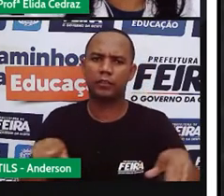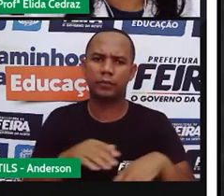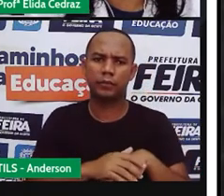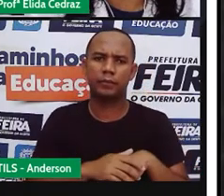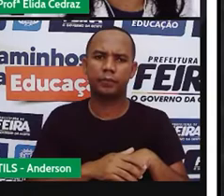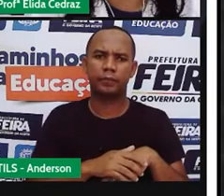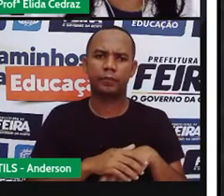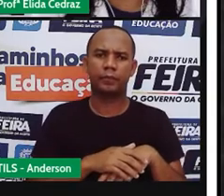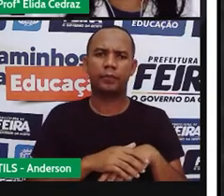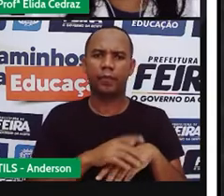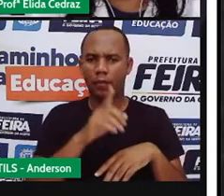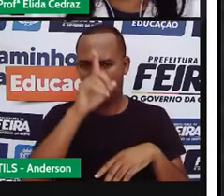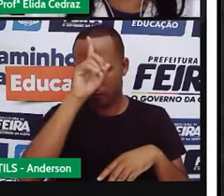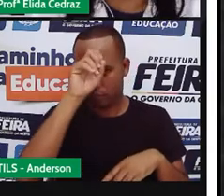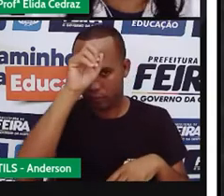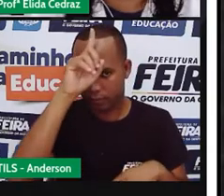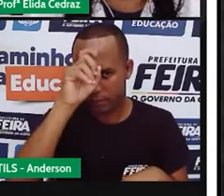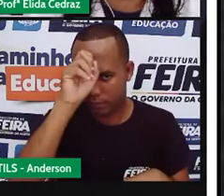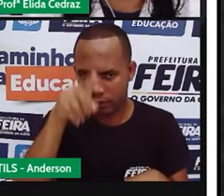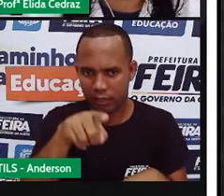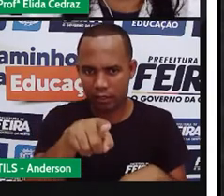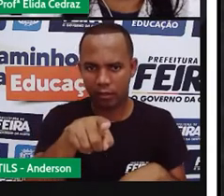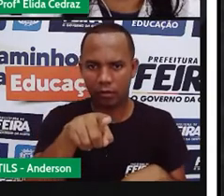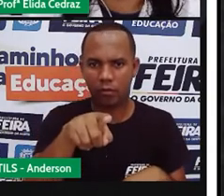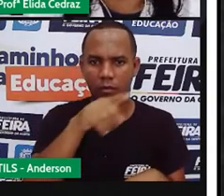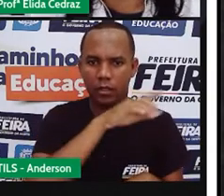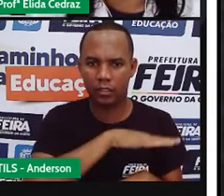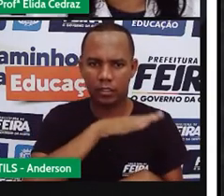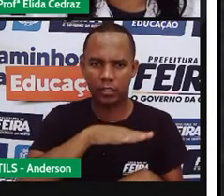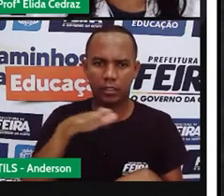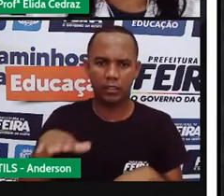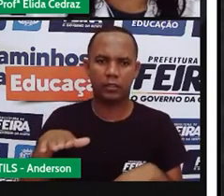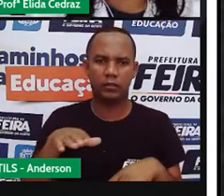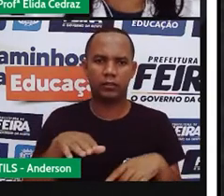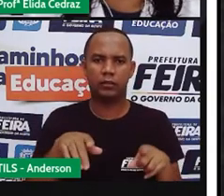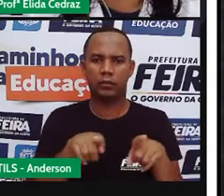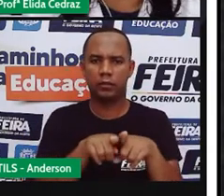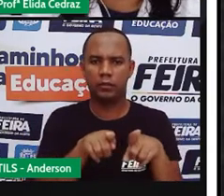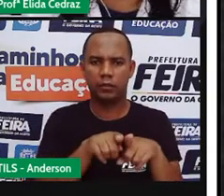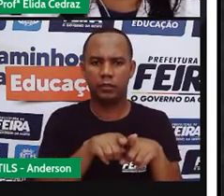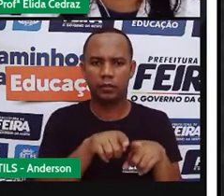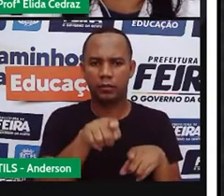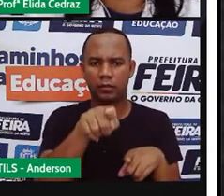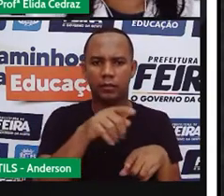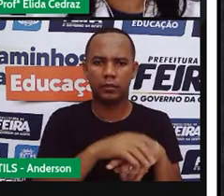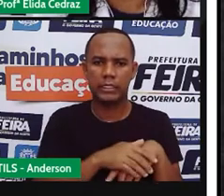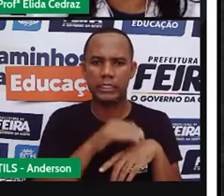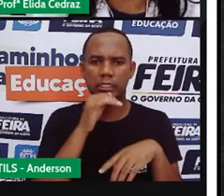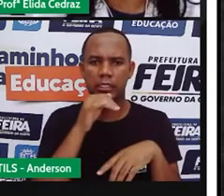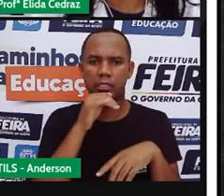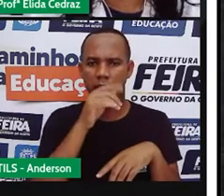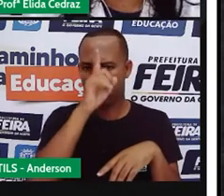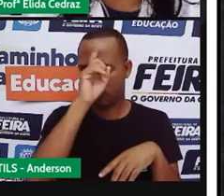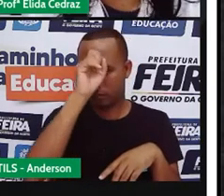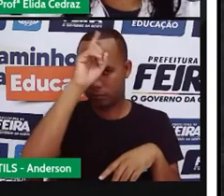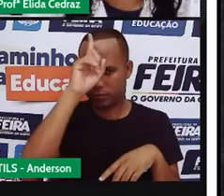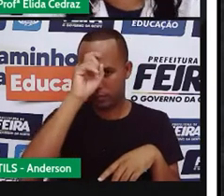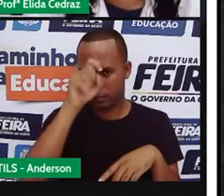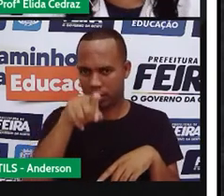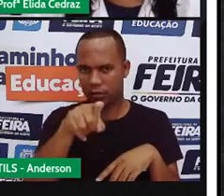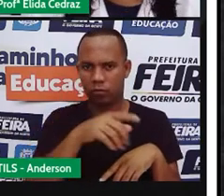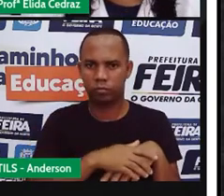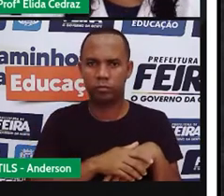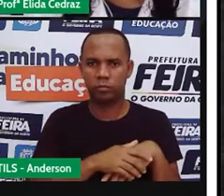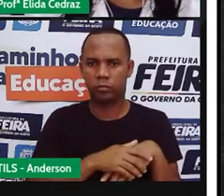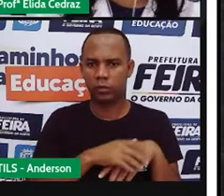Aqui é o Hospital Infantil, em Salvador, pela Prefeitura. Aqui é o Hospital ACM. E aqui